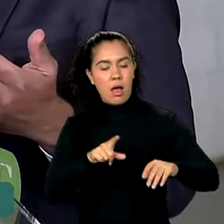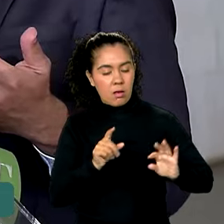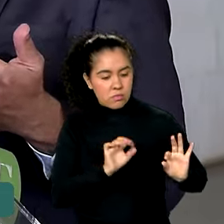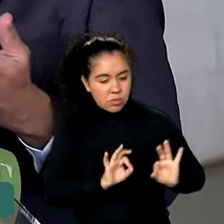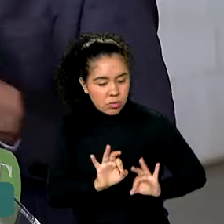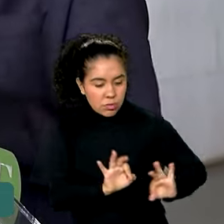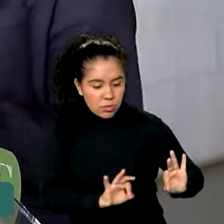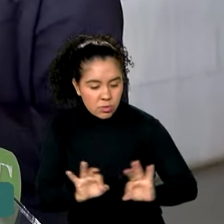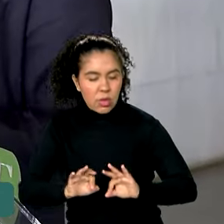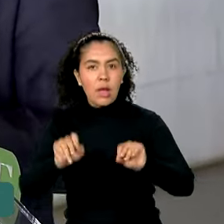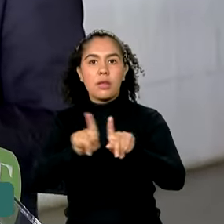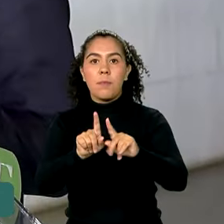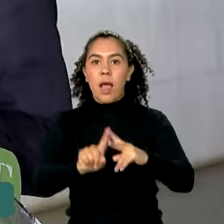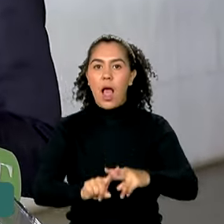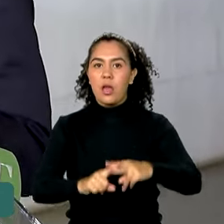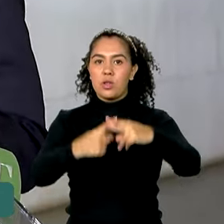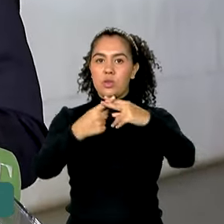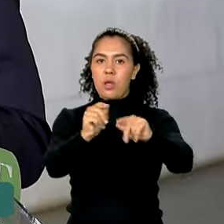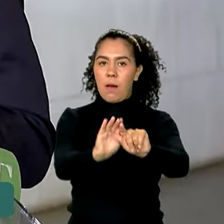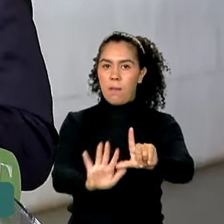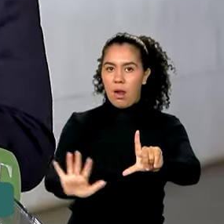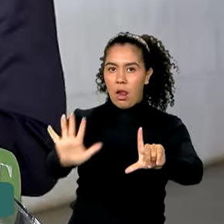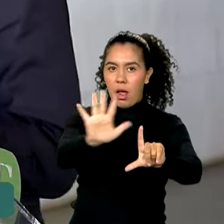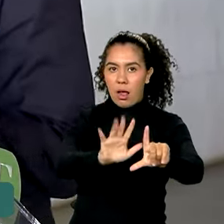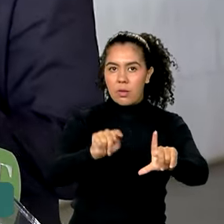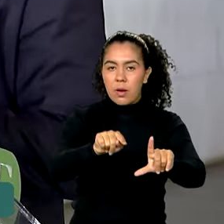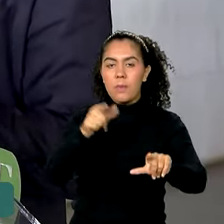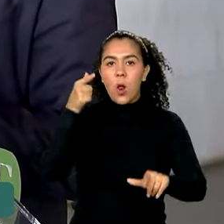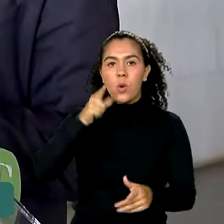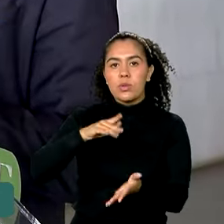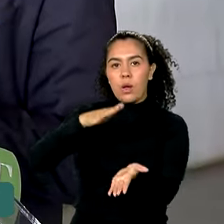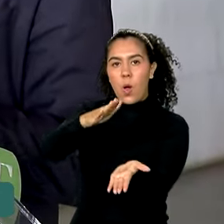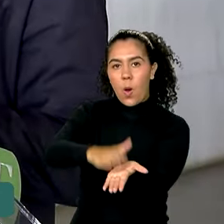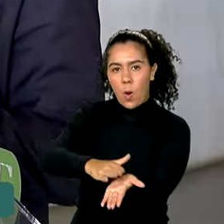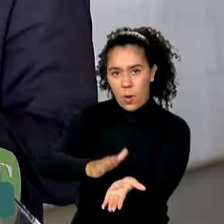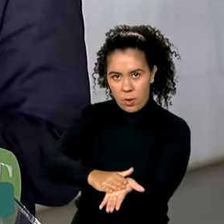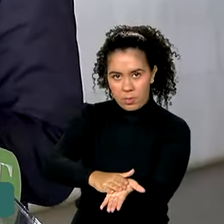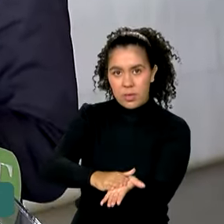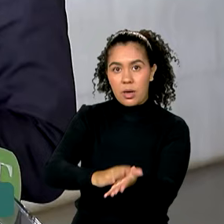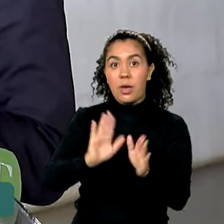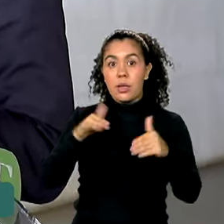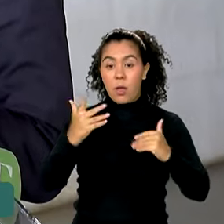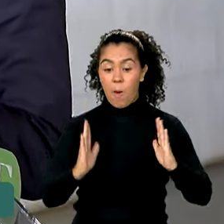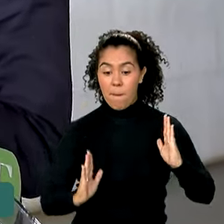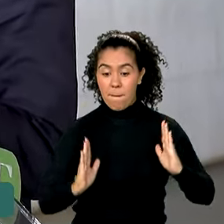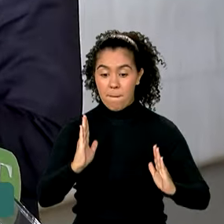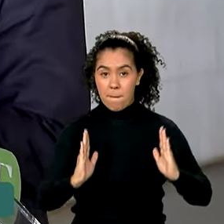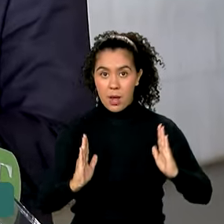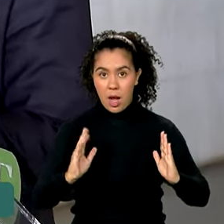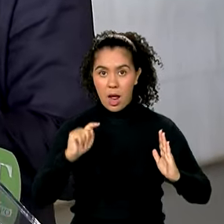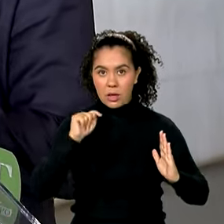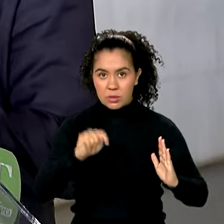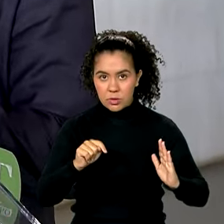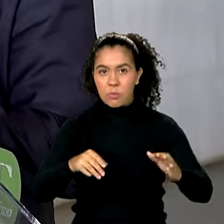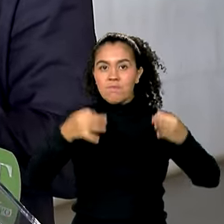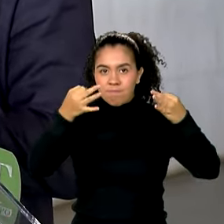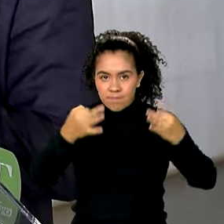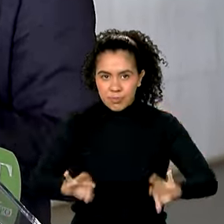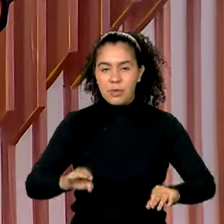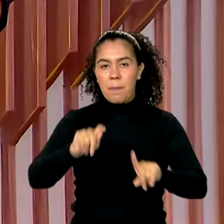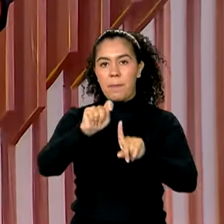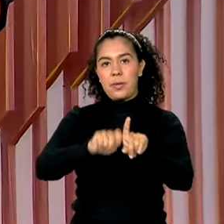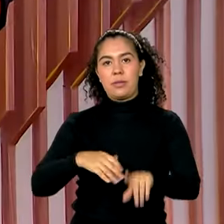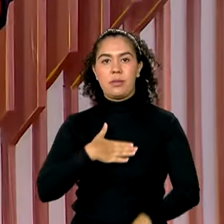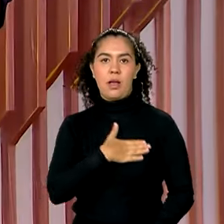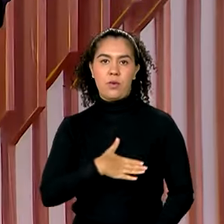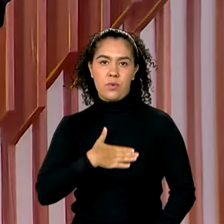dessas plataformas para que tenha essa cobrança. Então, a vigência dessa cobrança passa a ser a partir de agosto.